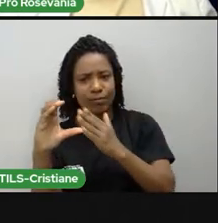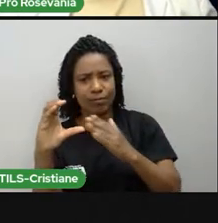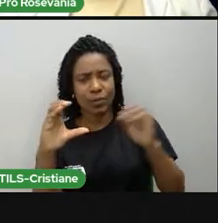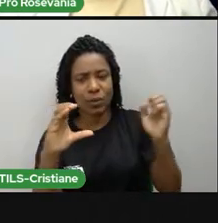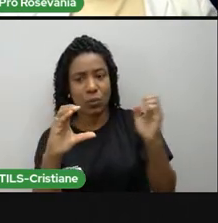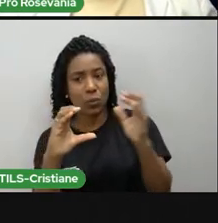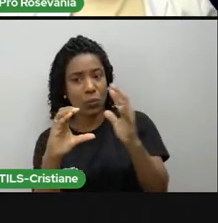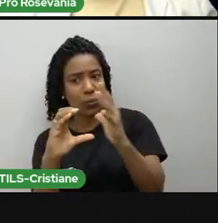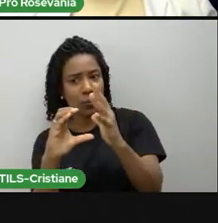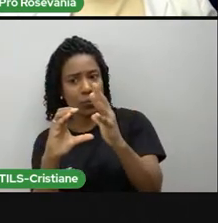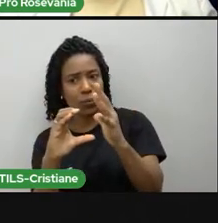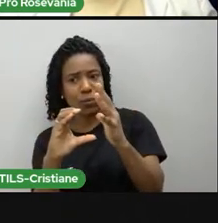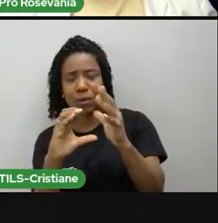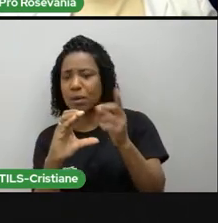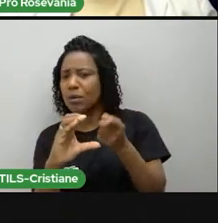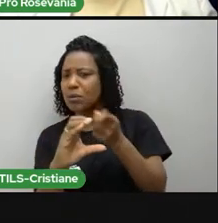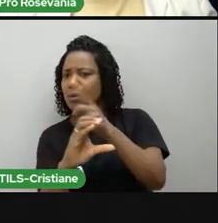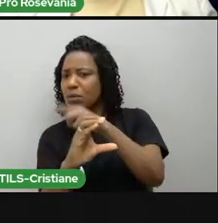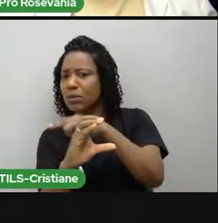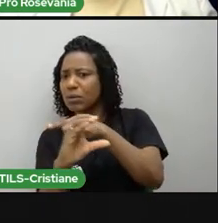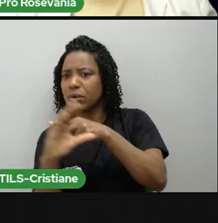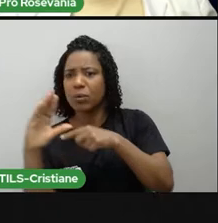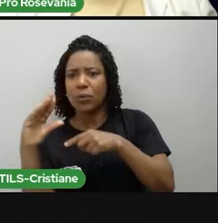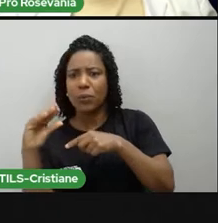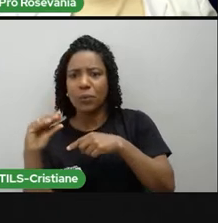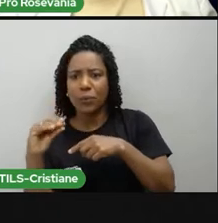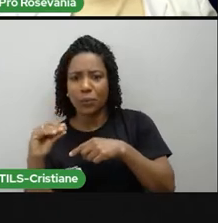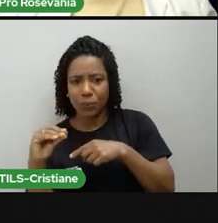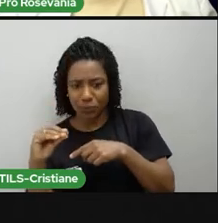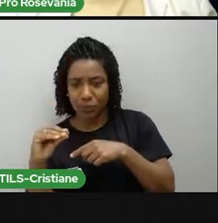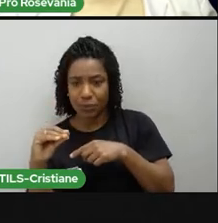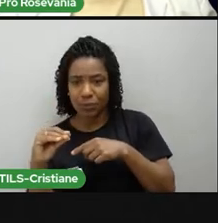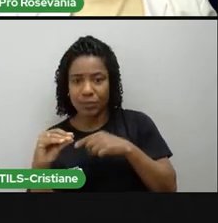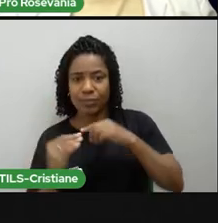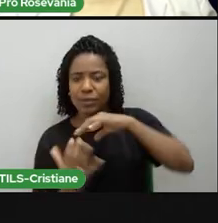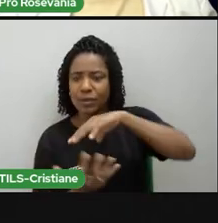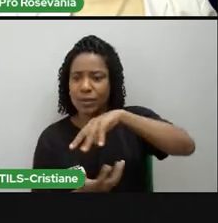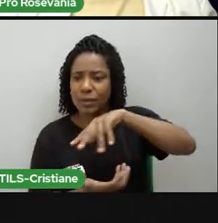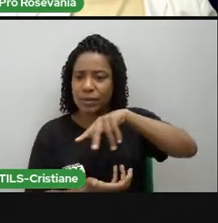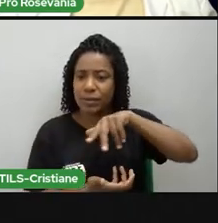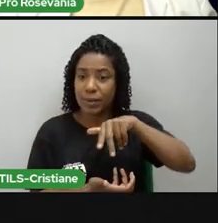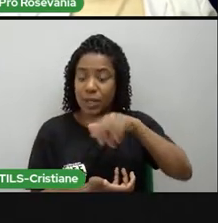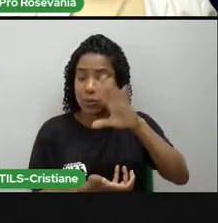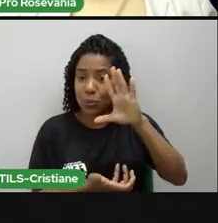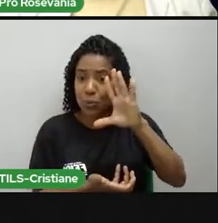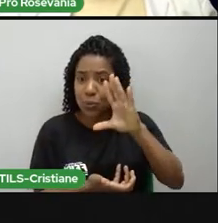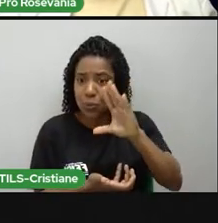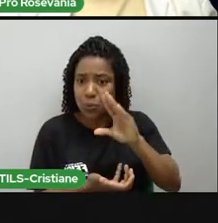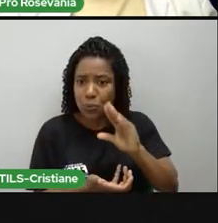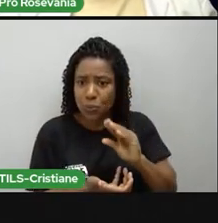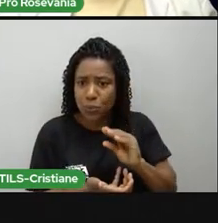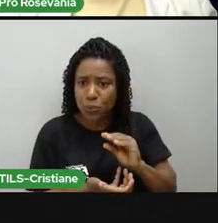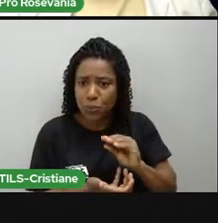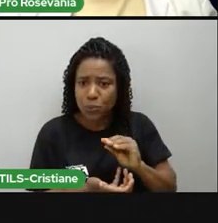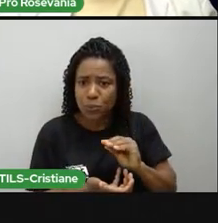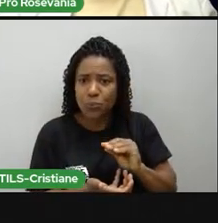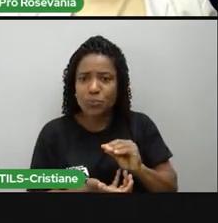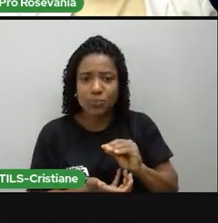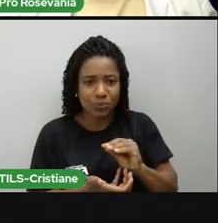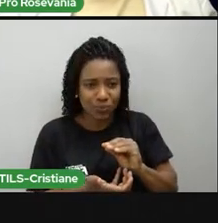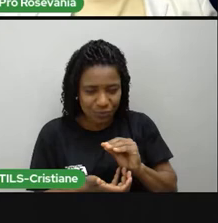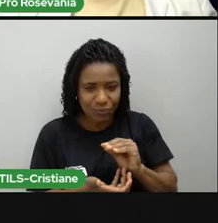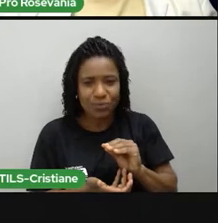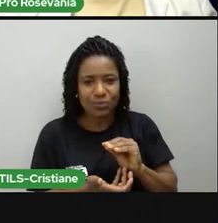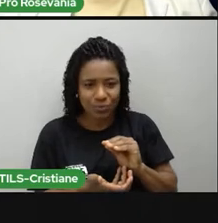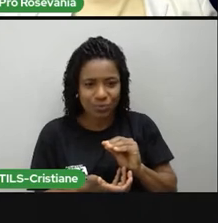e Equinosa. Aqui é uma mesma face dessa, só que a gente está vendo a parte posterior do planeta. Ele está sendo iluminado, né?